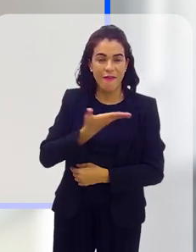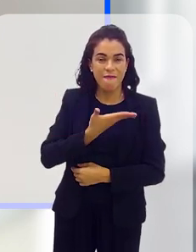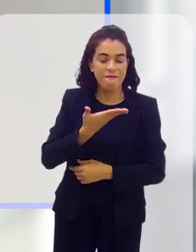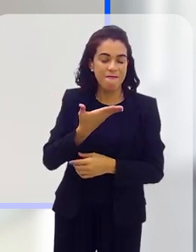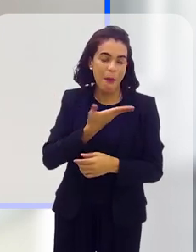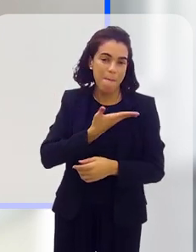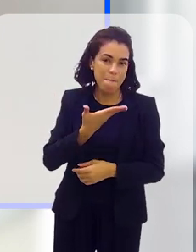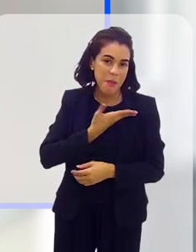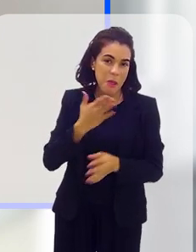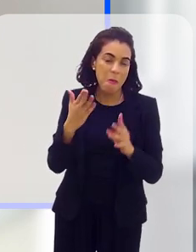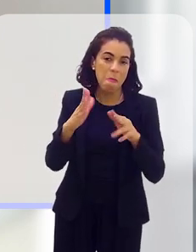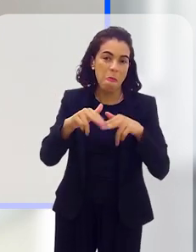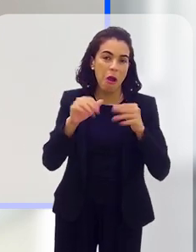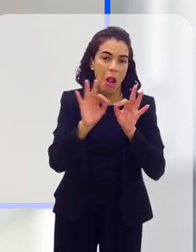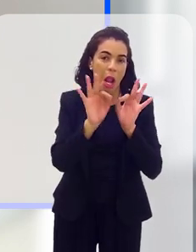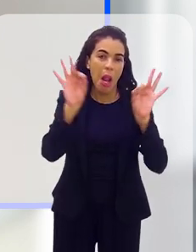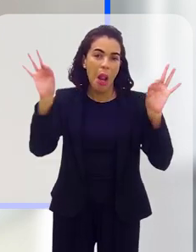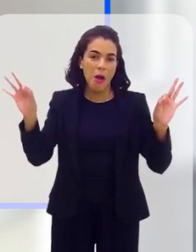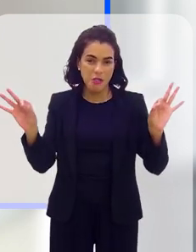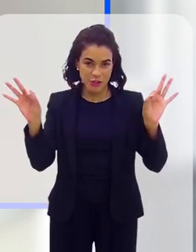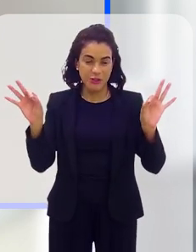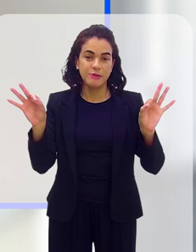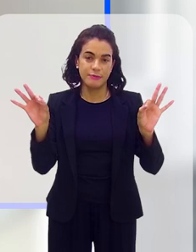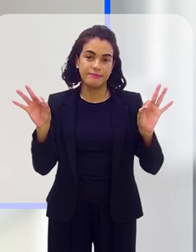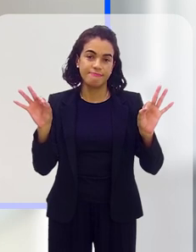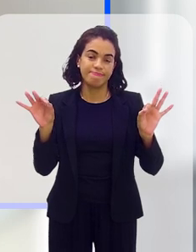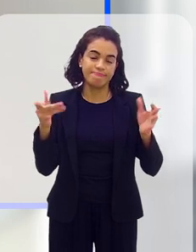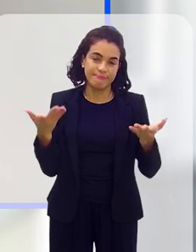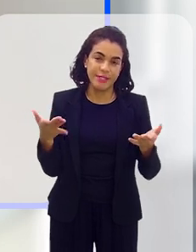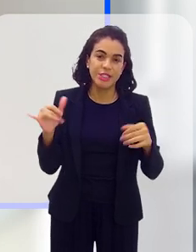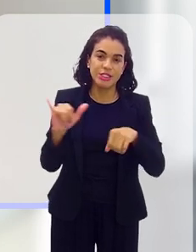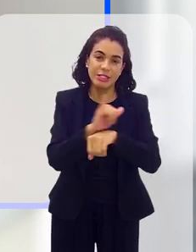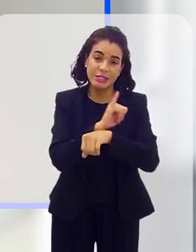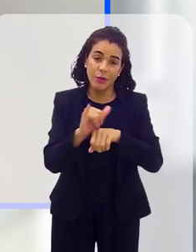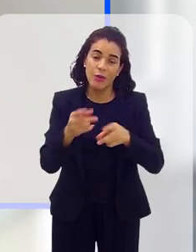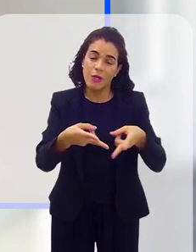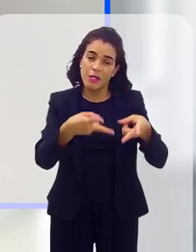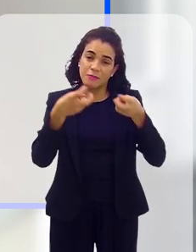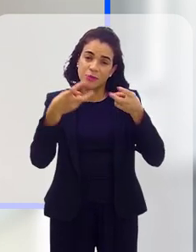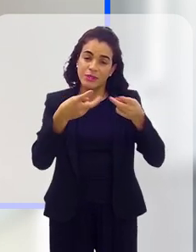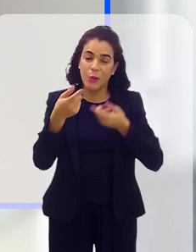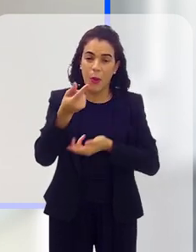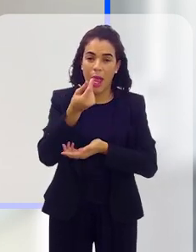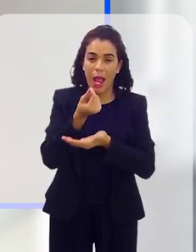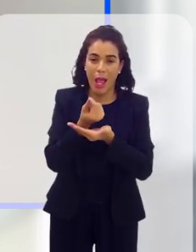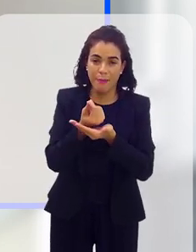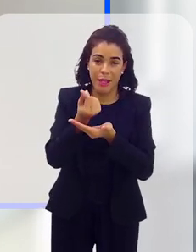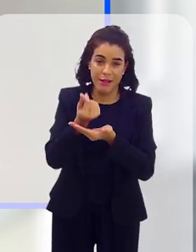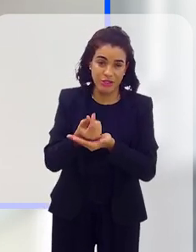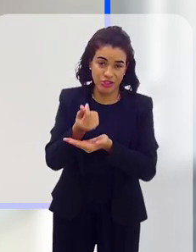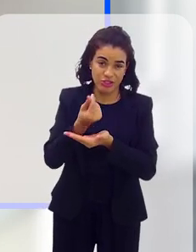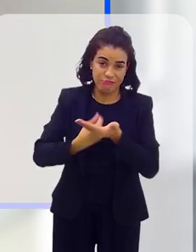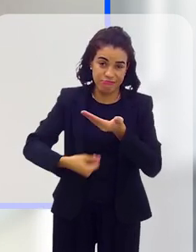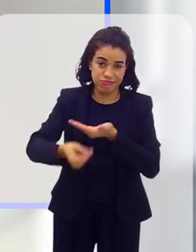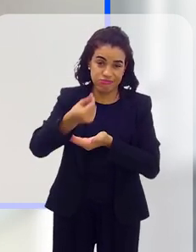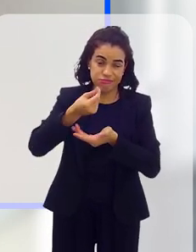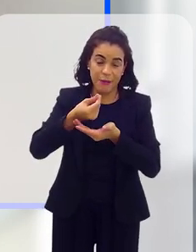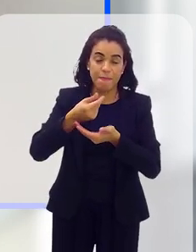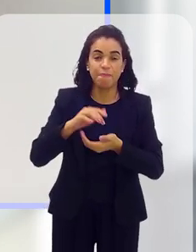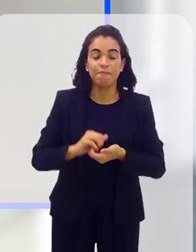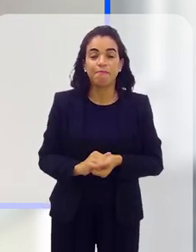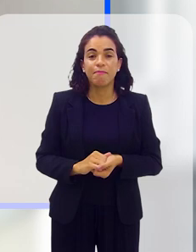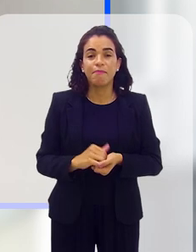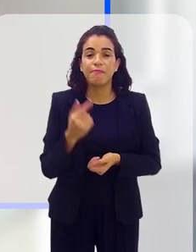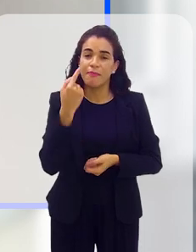essa é uma vítima que está à margem da exploração capitalista. Perfeito. Queria que você